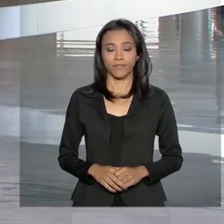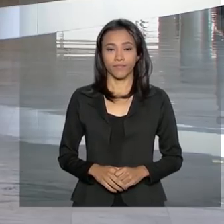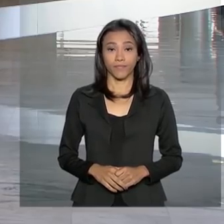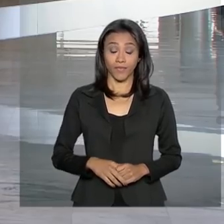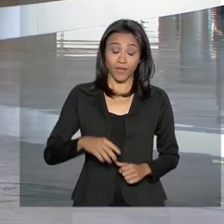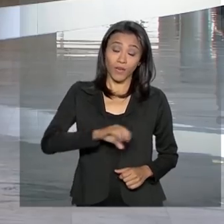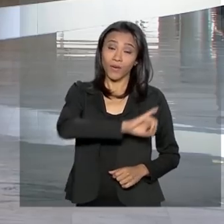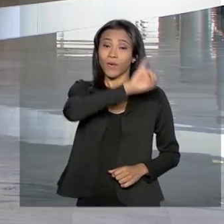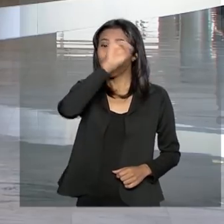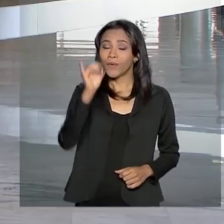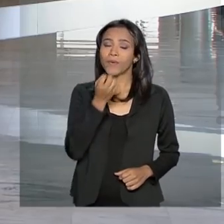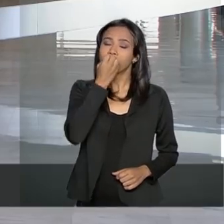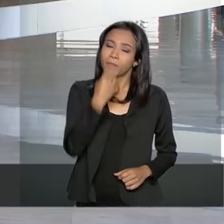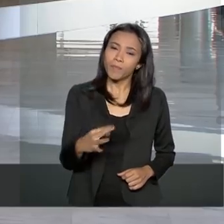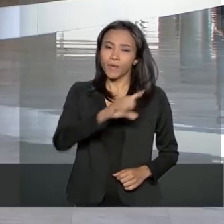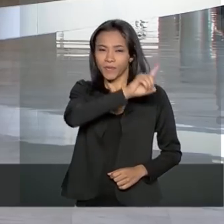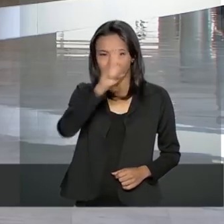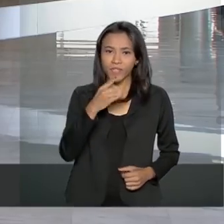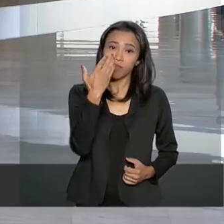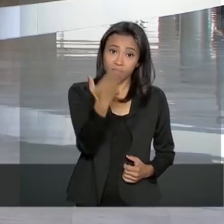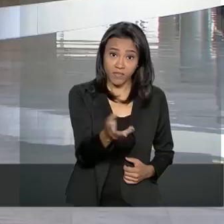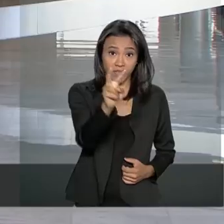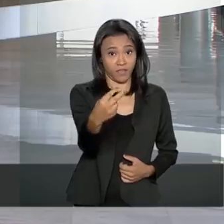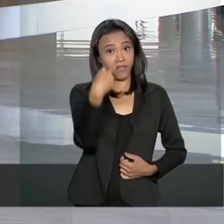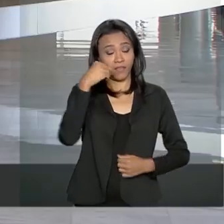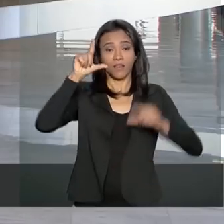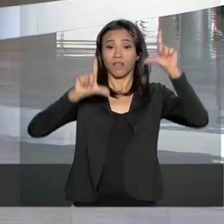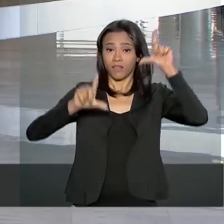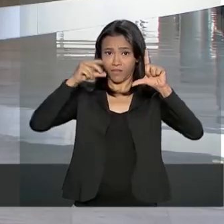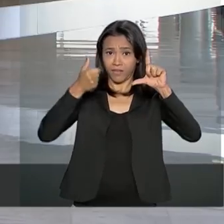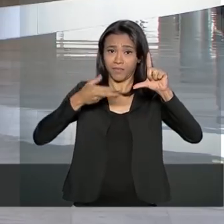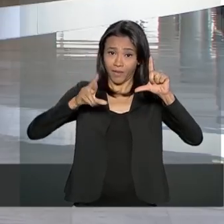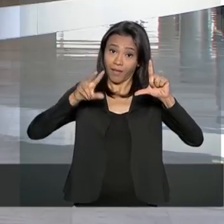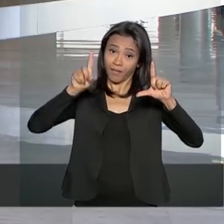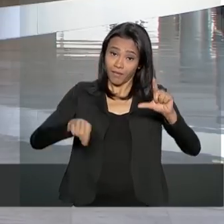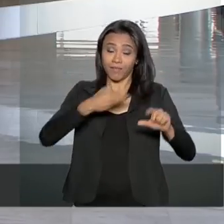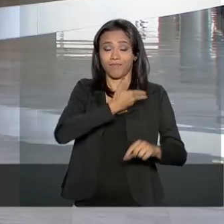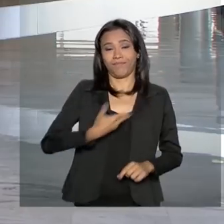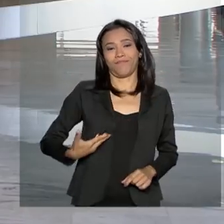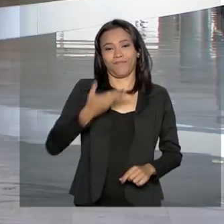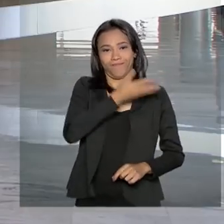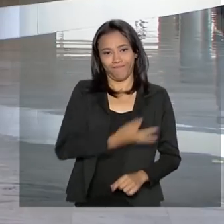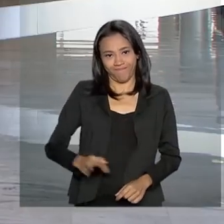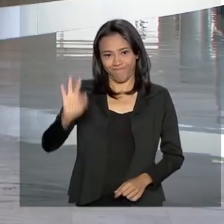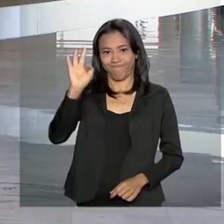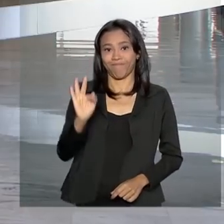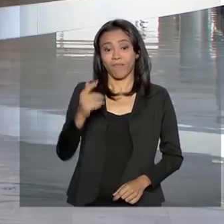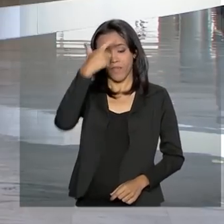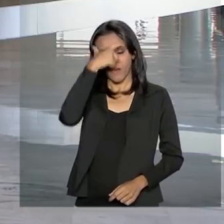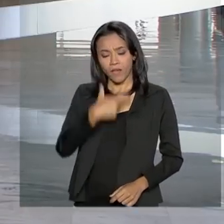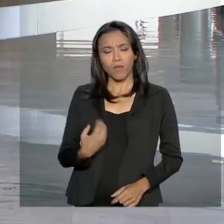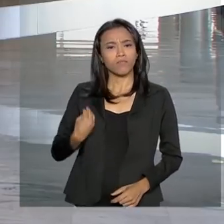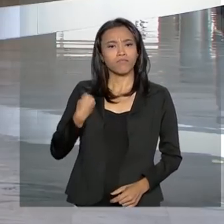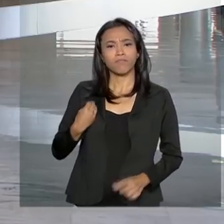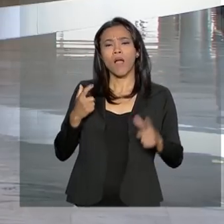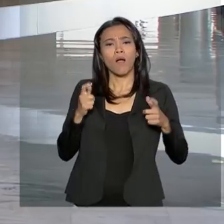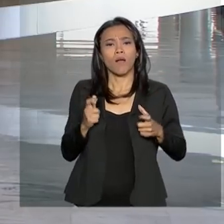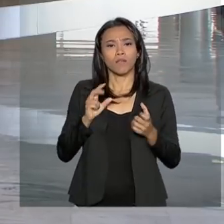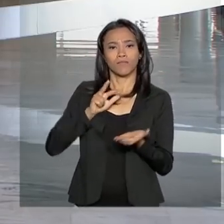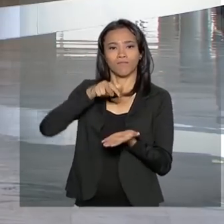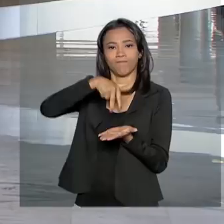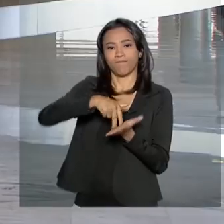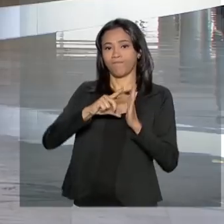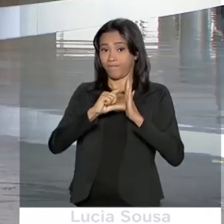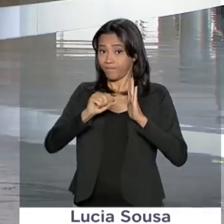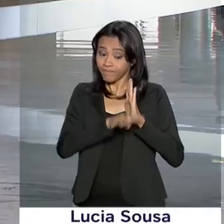Olá, bom dia para você que acompanha a NBR e TV do Governo Federal. Eu estou no Palácio do Planalto, onde o